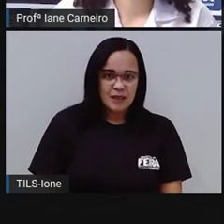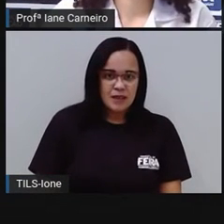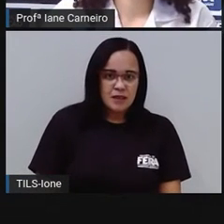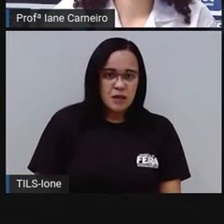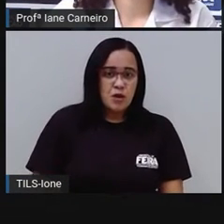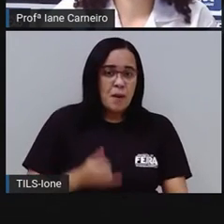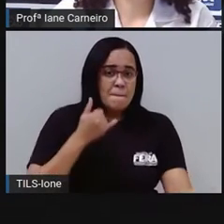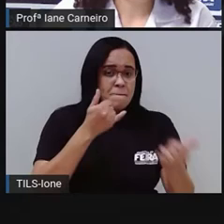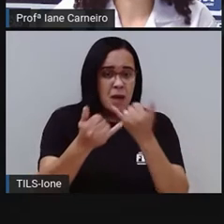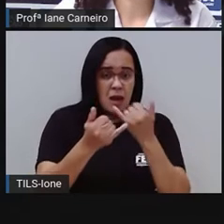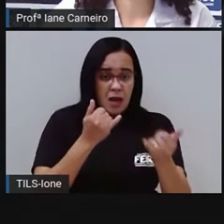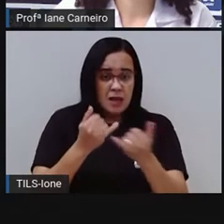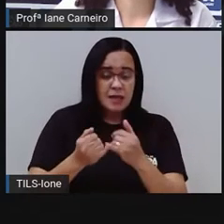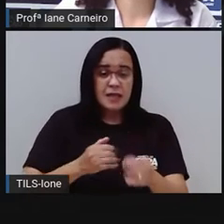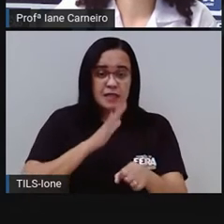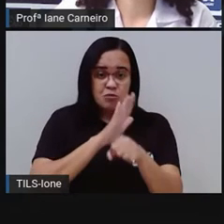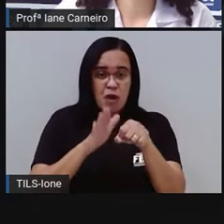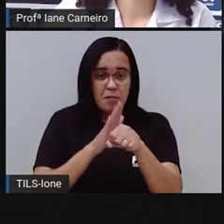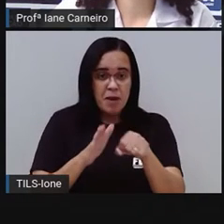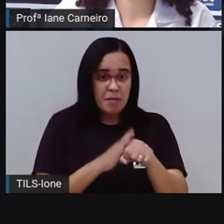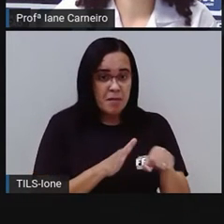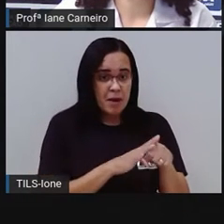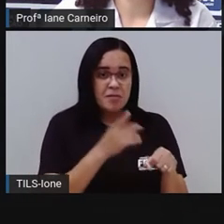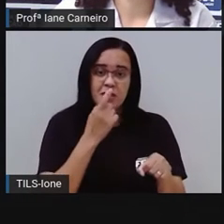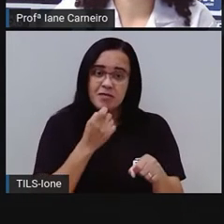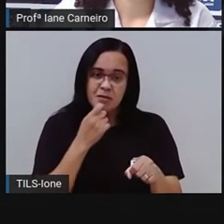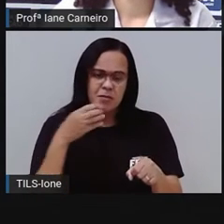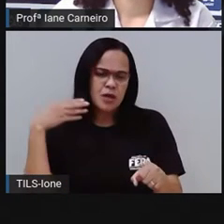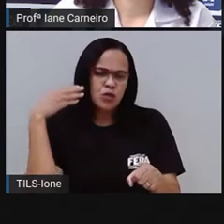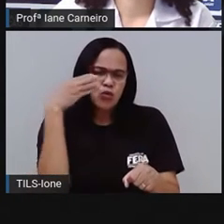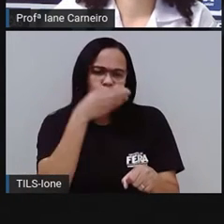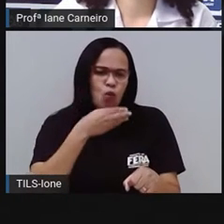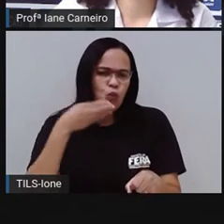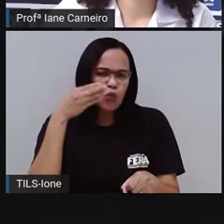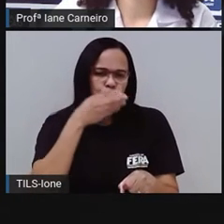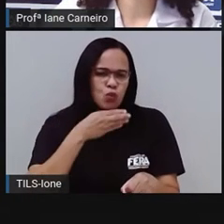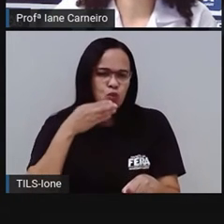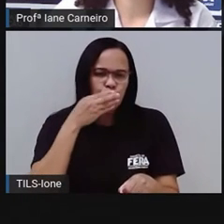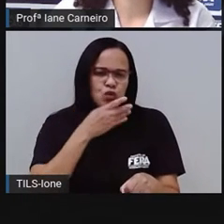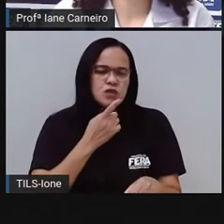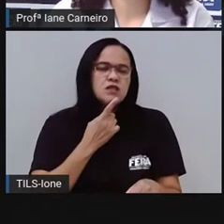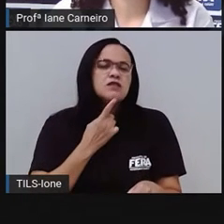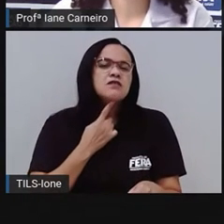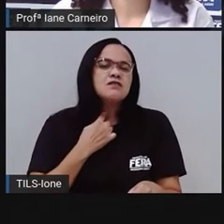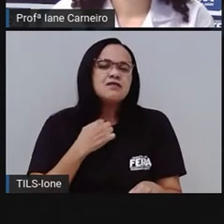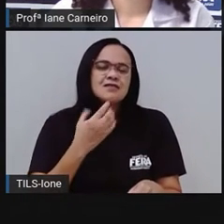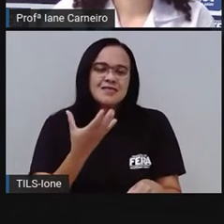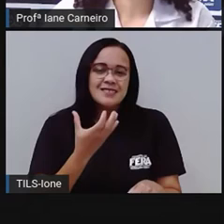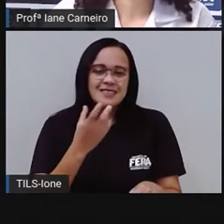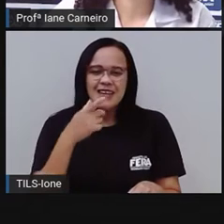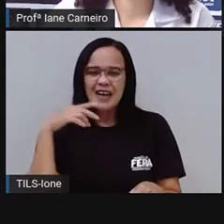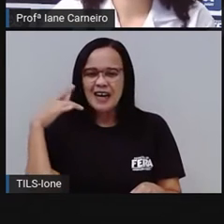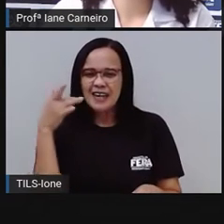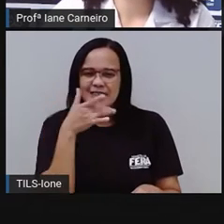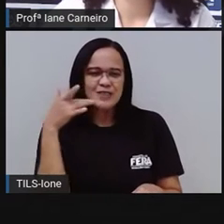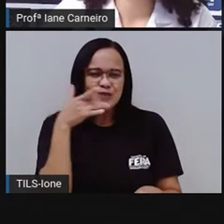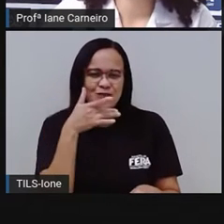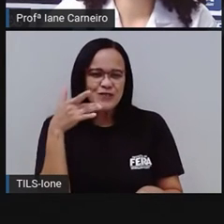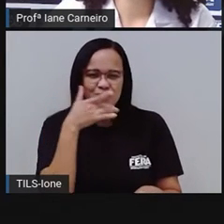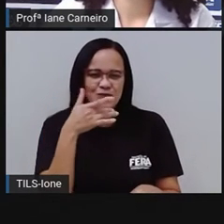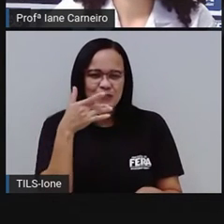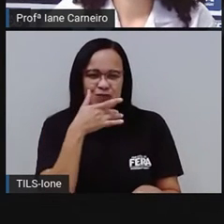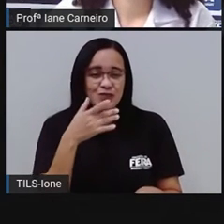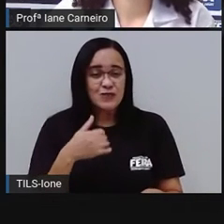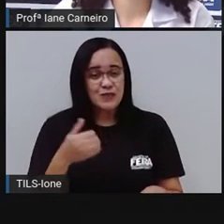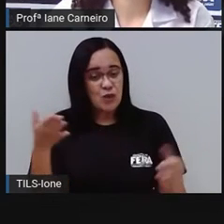Parecido com tomate, fruto doce é este aqui. Refrescante e delicioso. Hoje, um deles